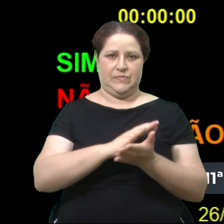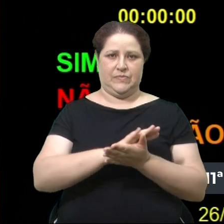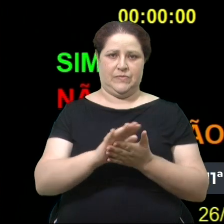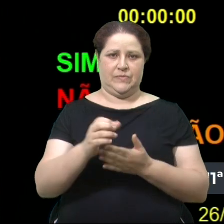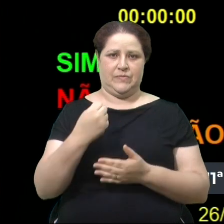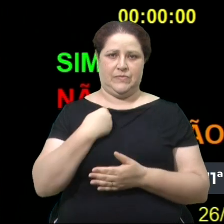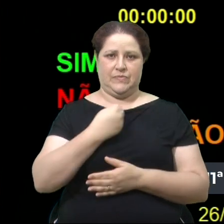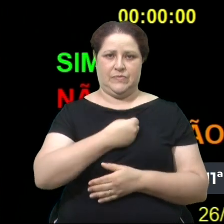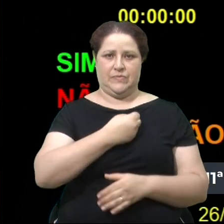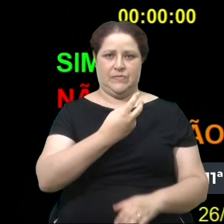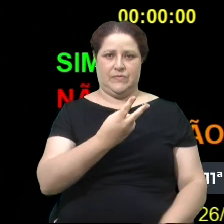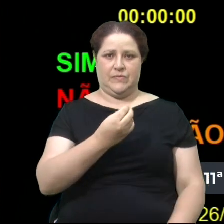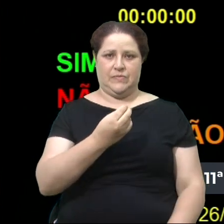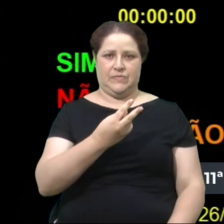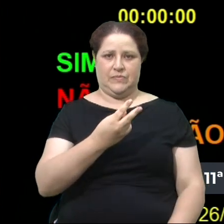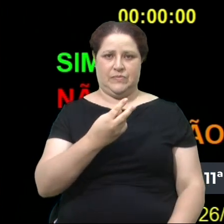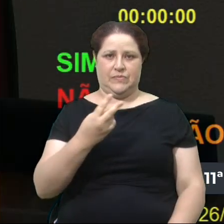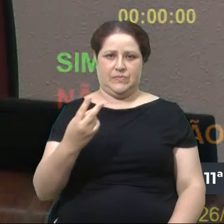2022,